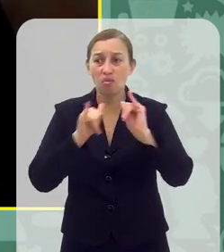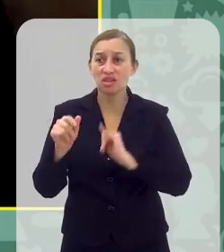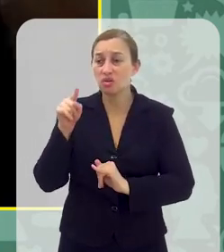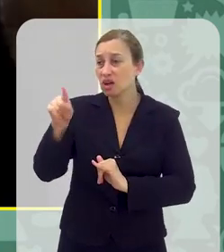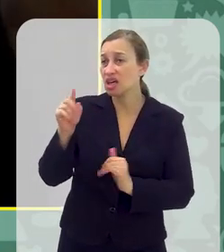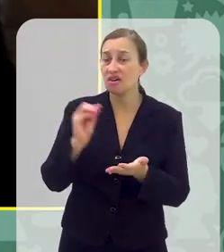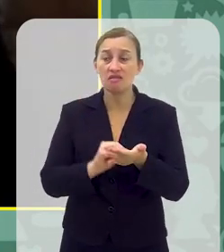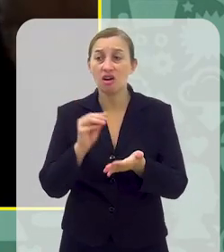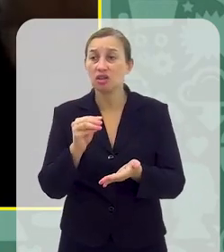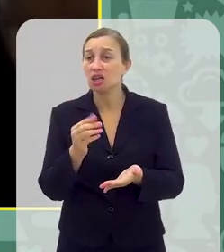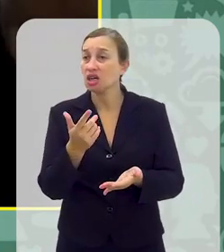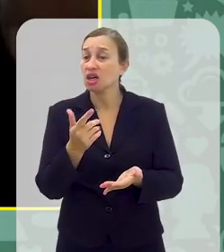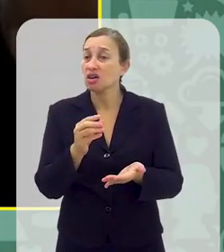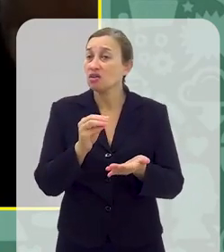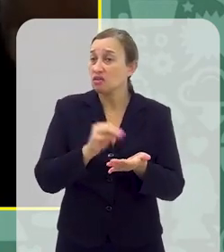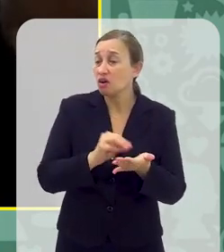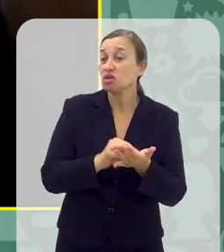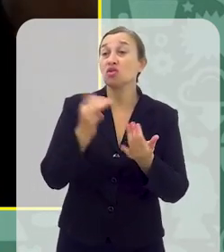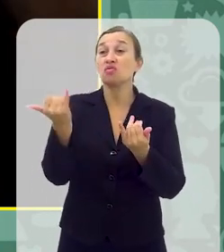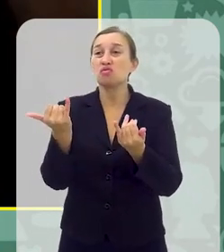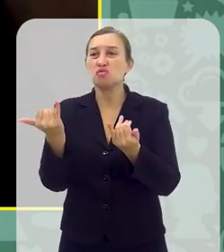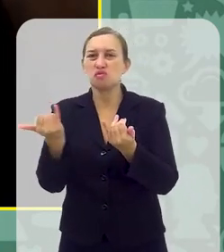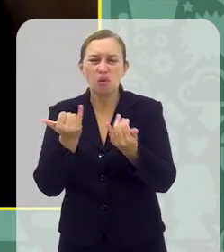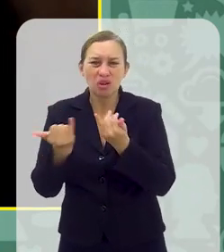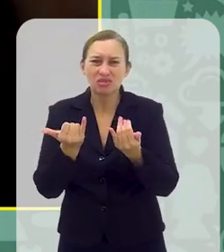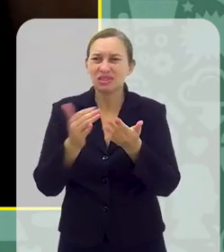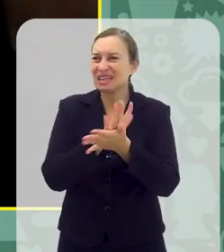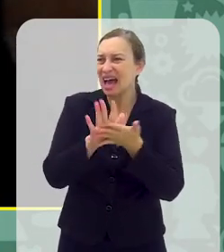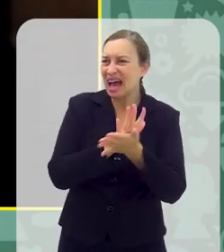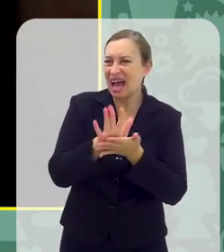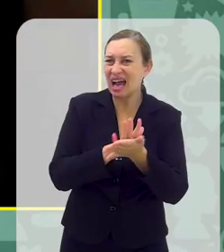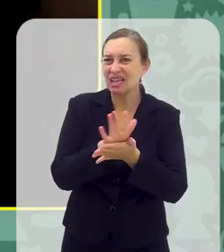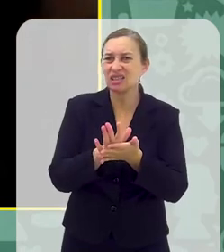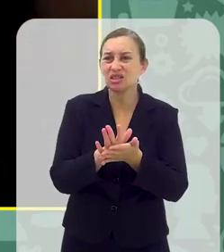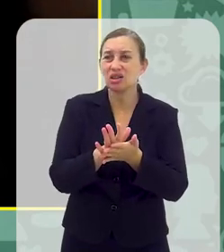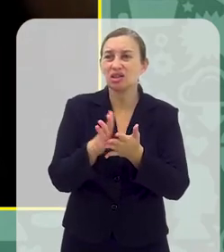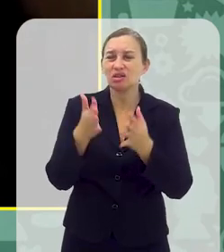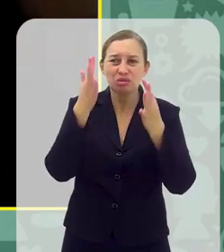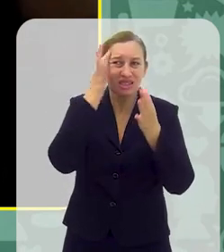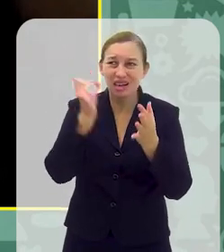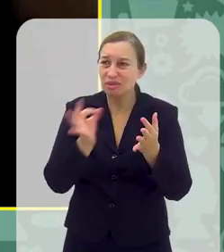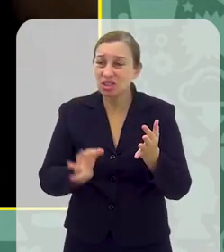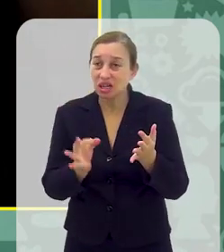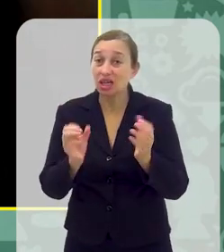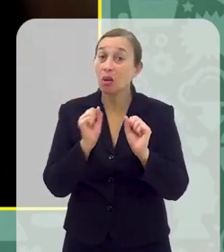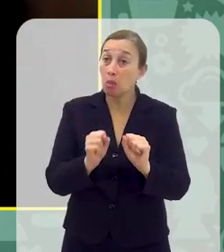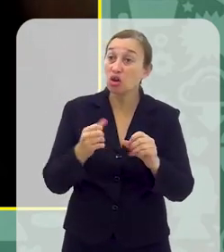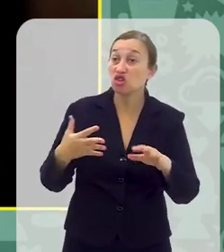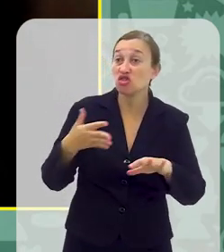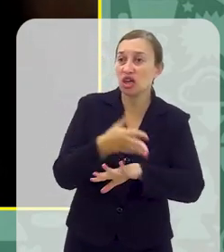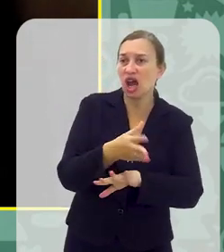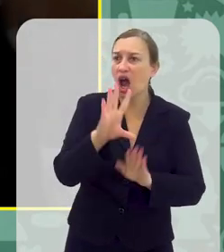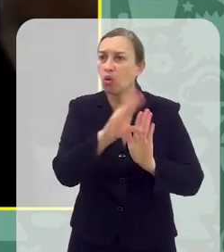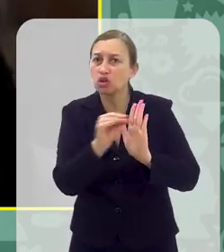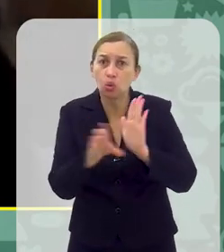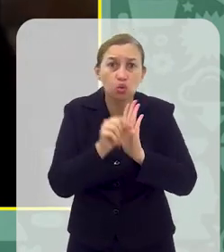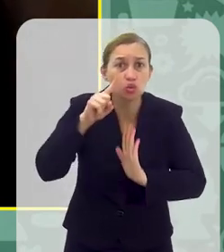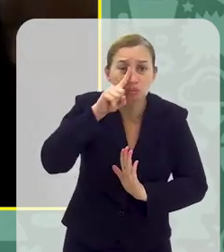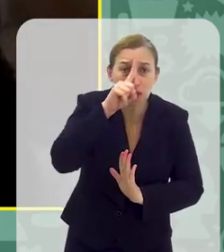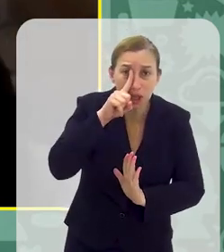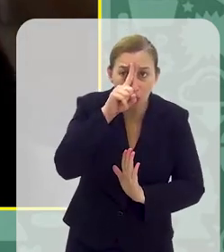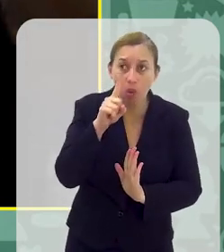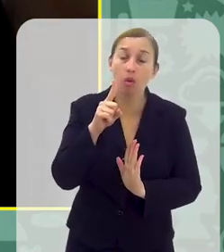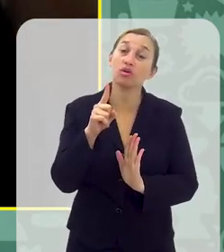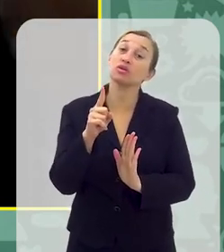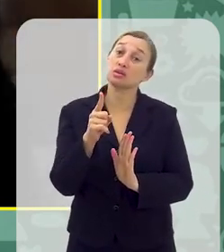ali, de desinformação De não ter uma filtragem do que eles estão consumindo Eles podem chegar a conteúdos muito